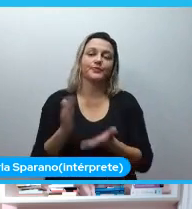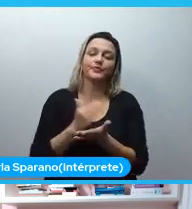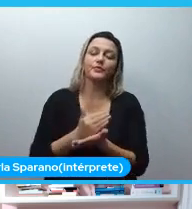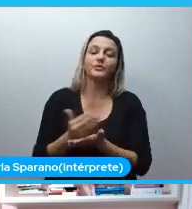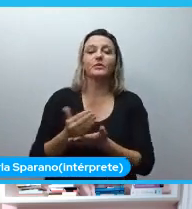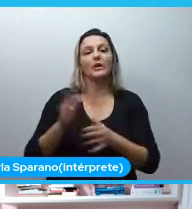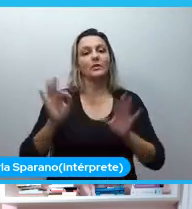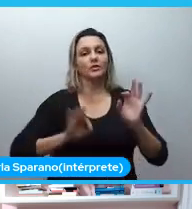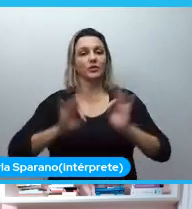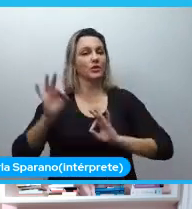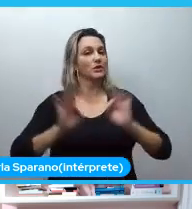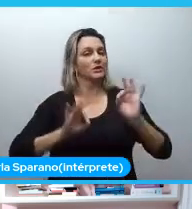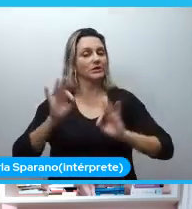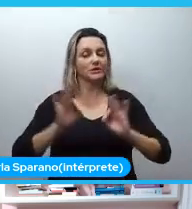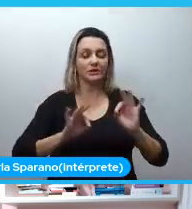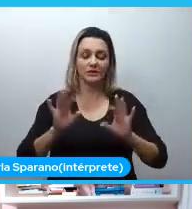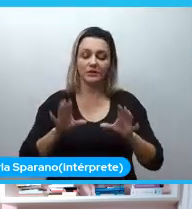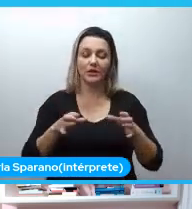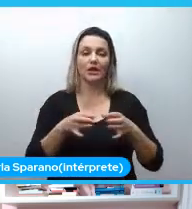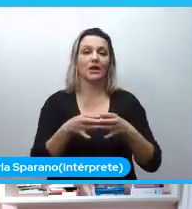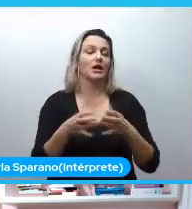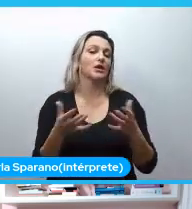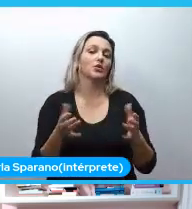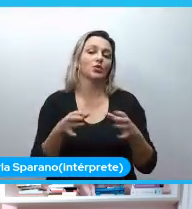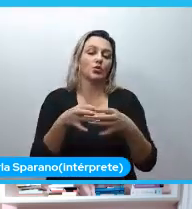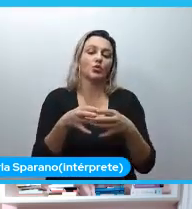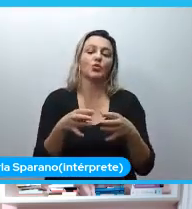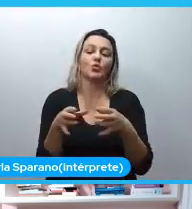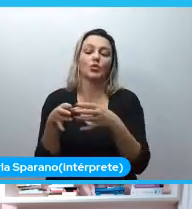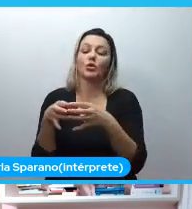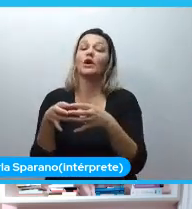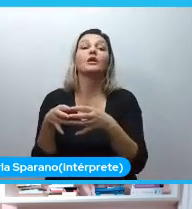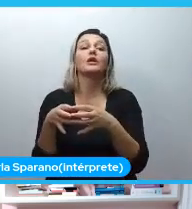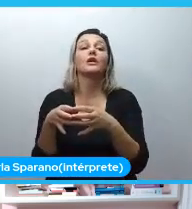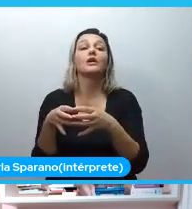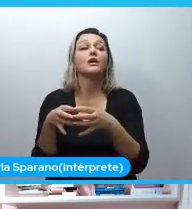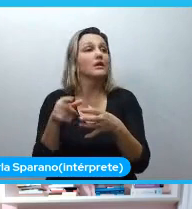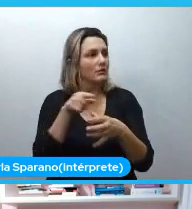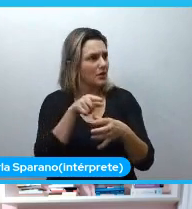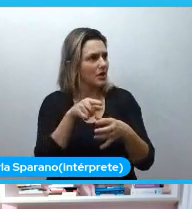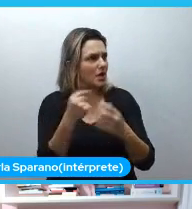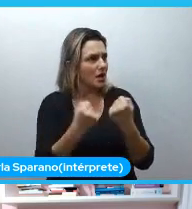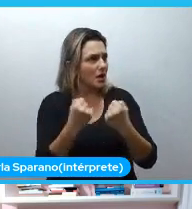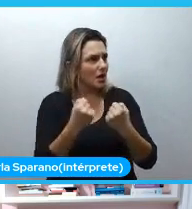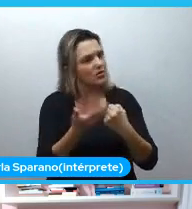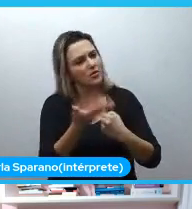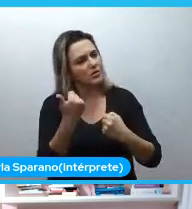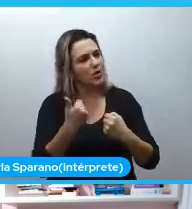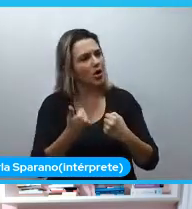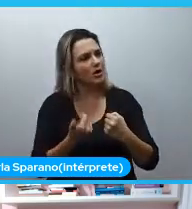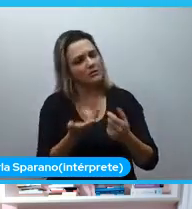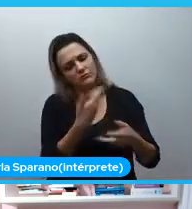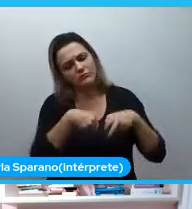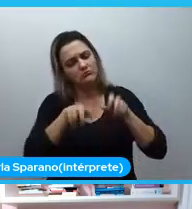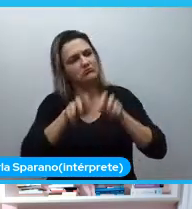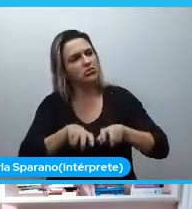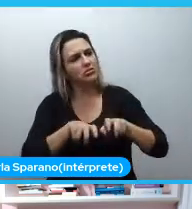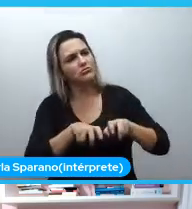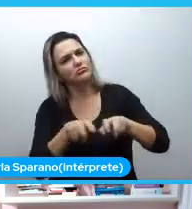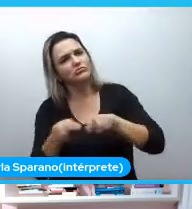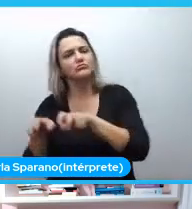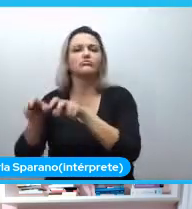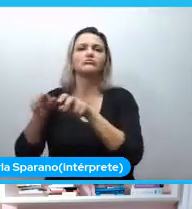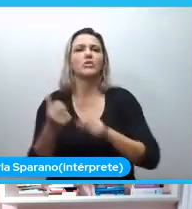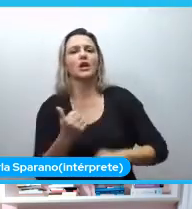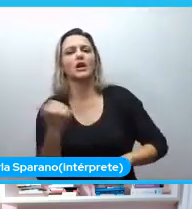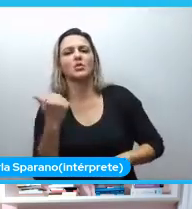organizar grupos de carona, então quem ia de carro, pegava outras pessoas de um caminho, acho que está escorregando